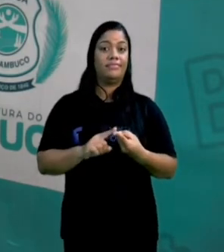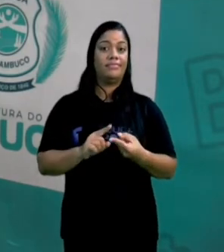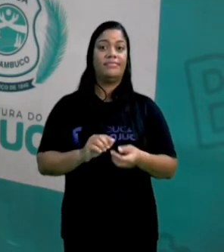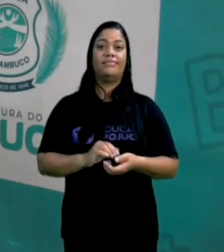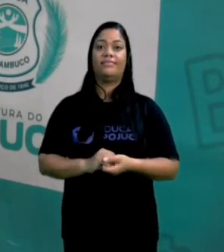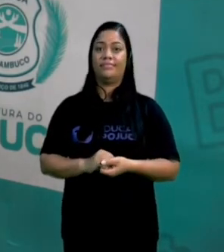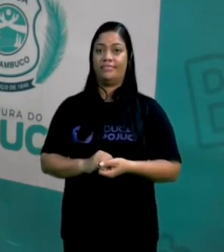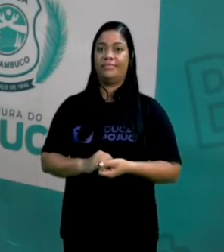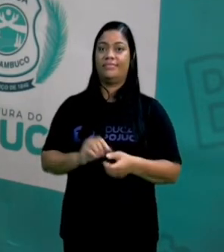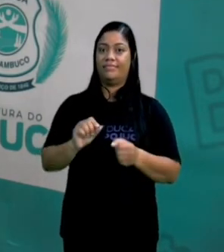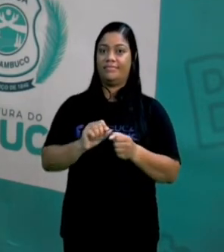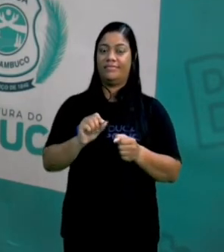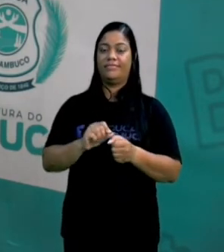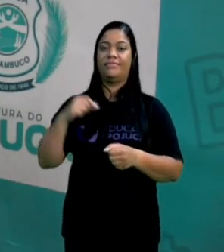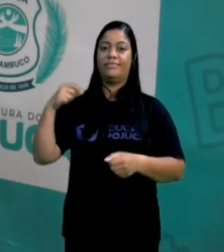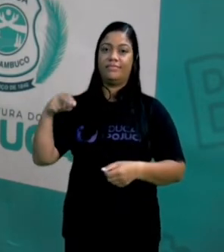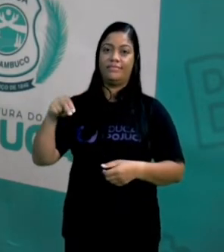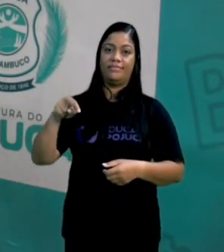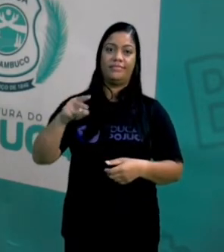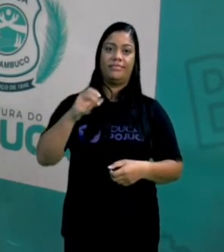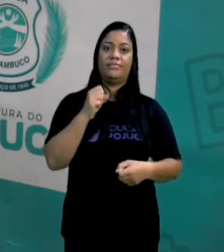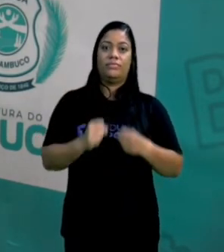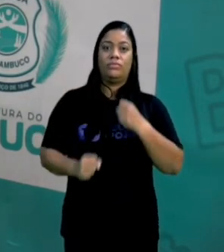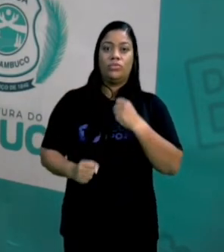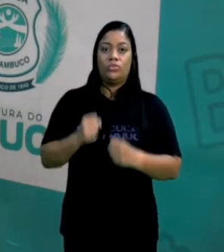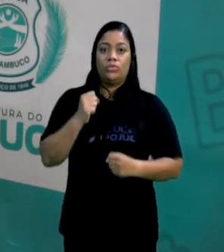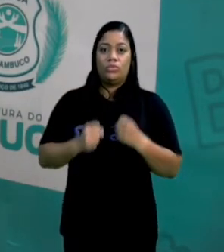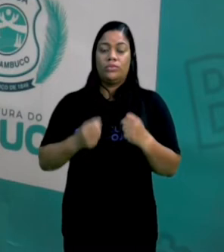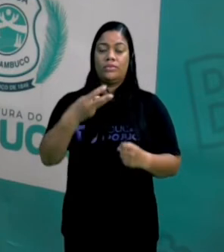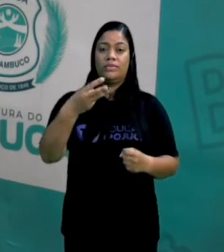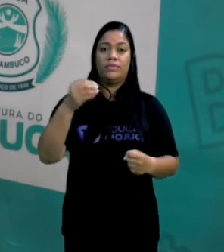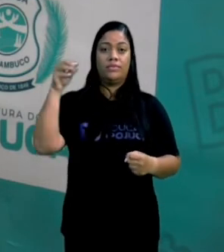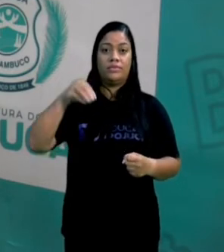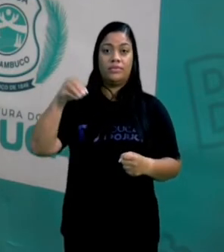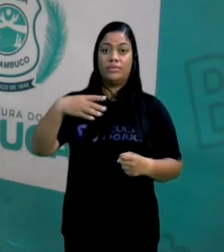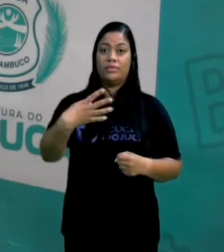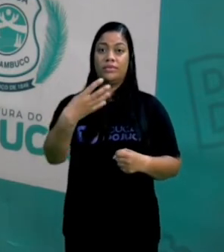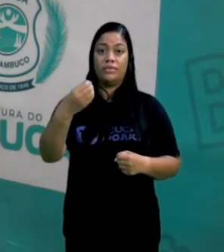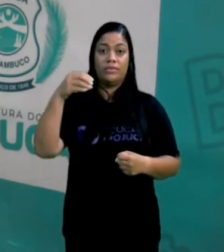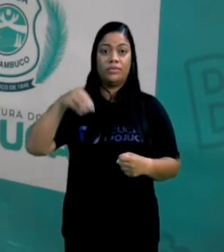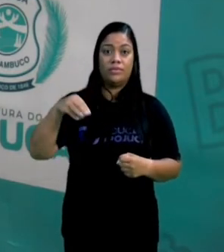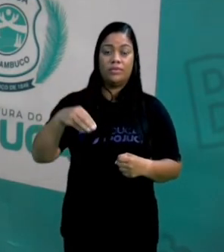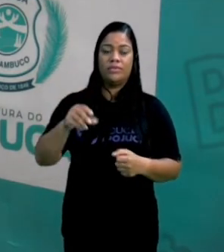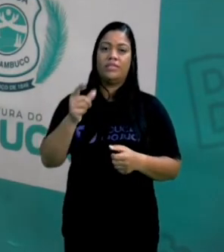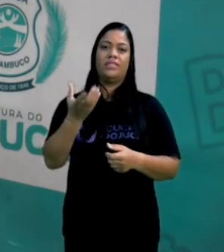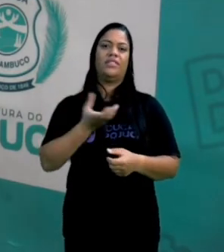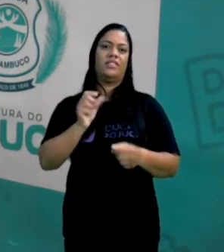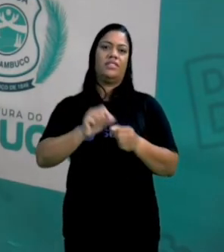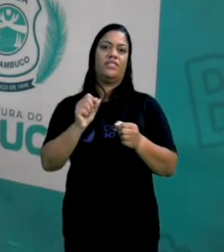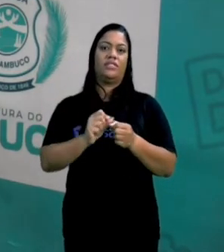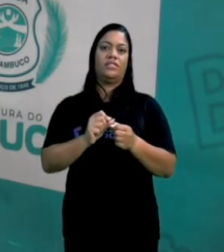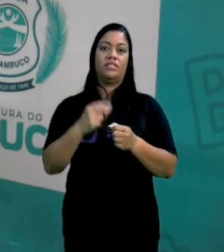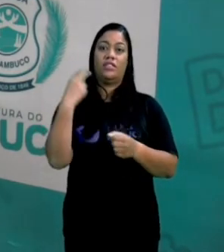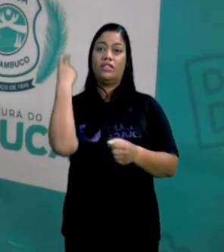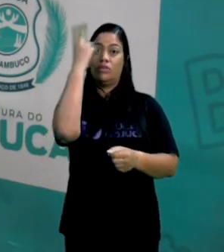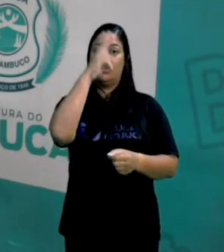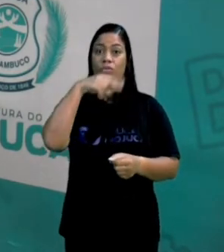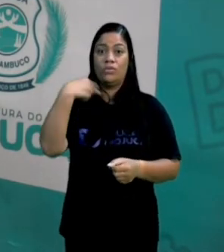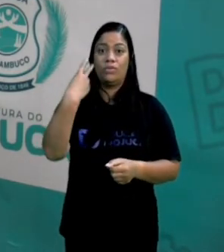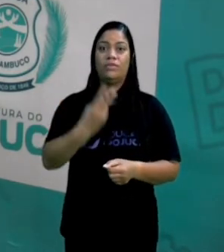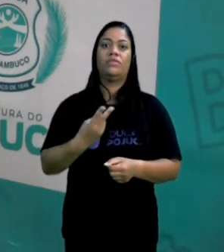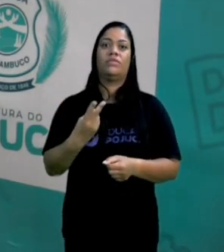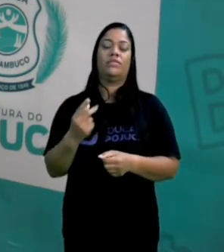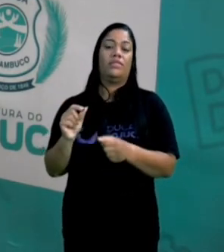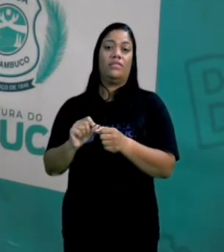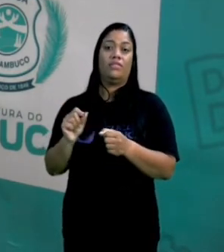tem a orientação de fazer uma caminhada, uma corrida em 30 minutos, 40 minutos, se pessoa quer fazer duas horas ou mais, achando que